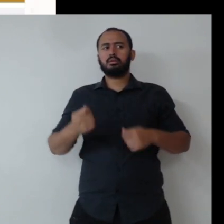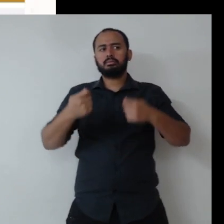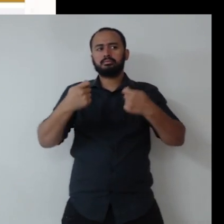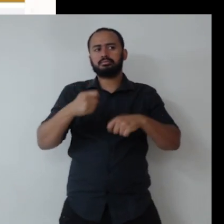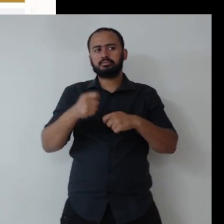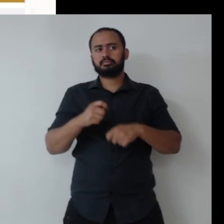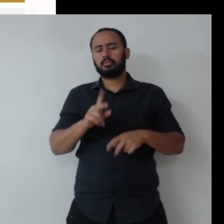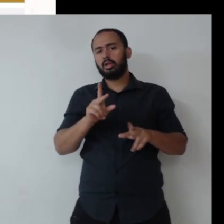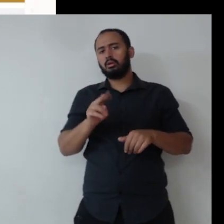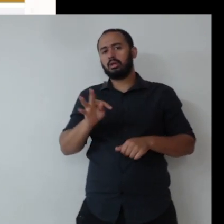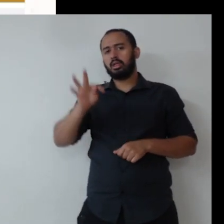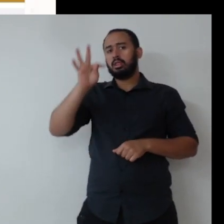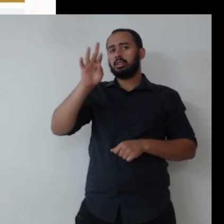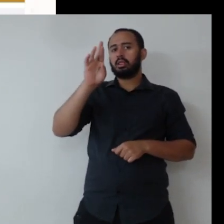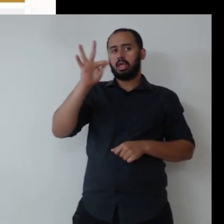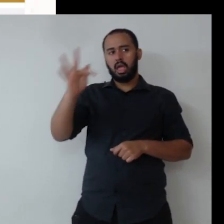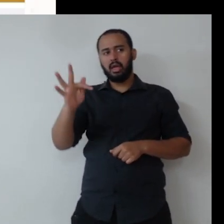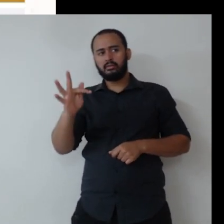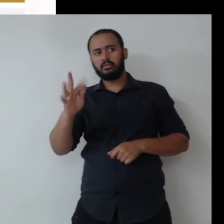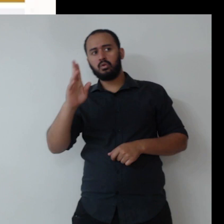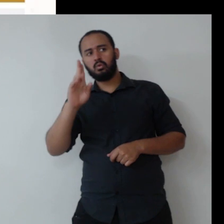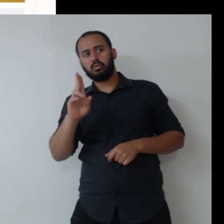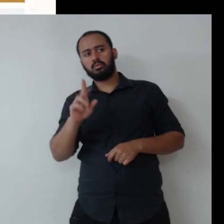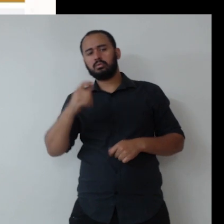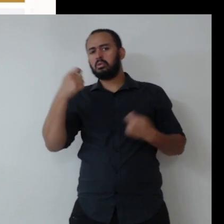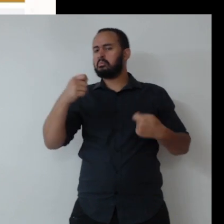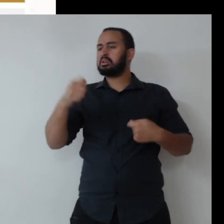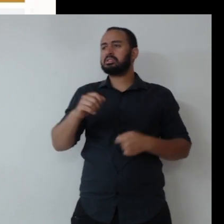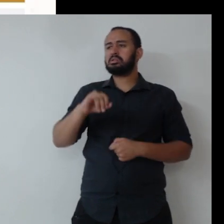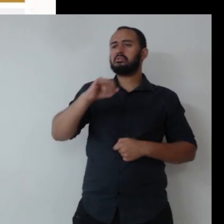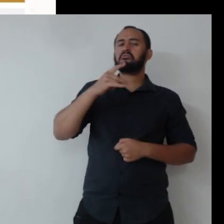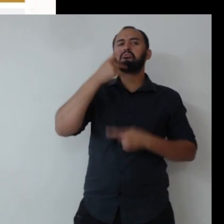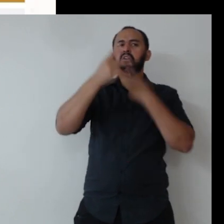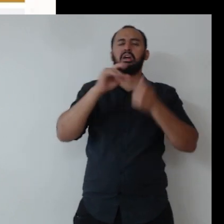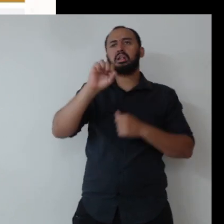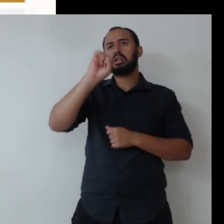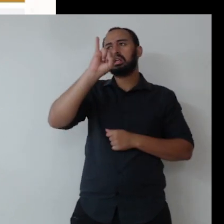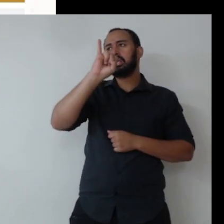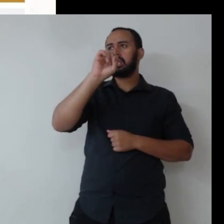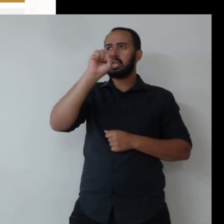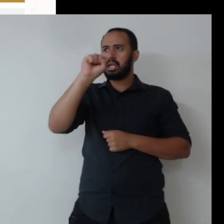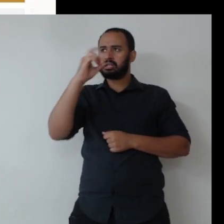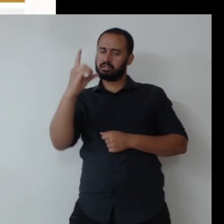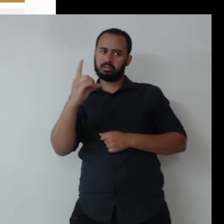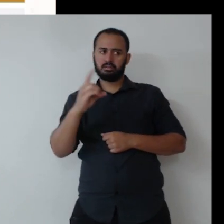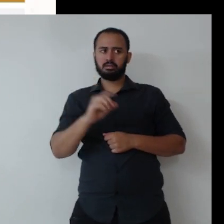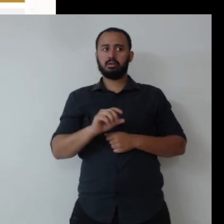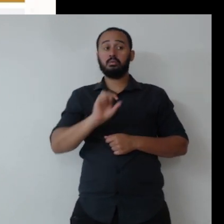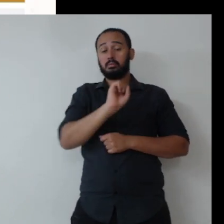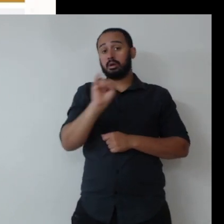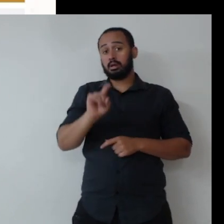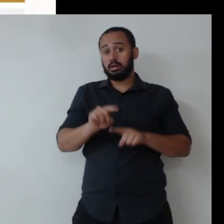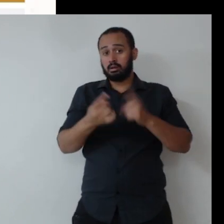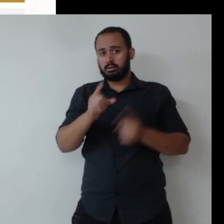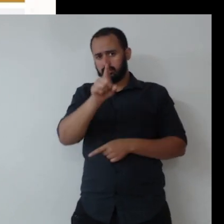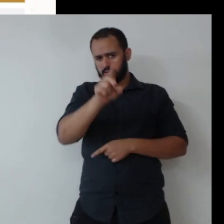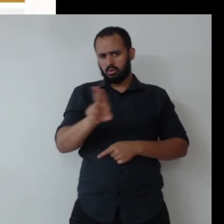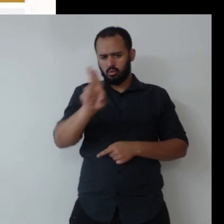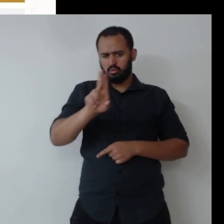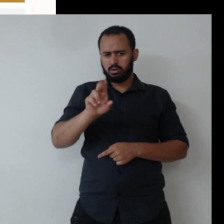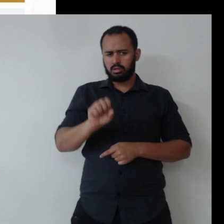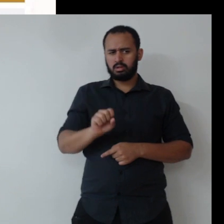vou fazer uma portaria para o TRF1, não precisa falar de ESG, mas se você usar elementos de